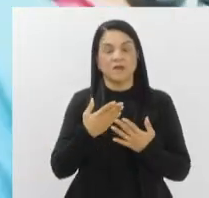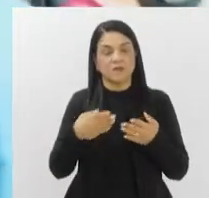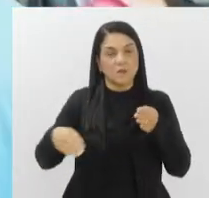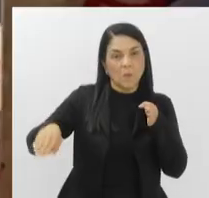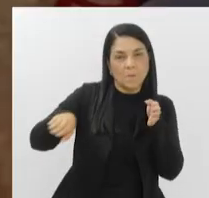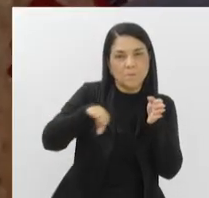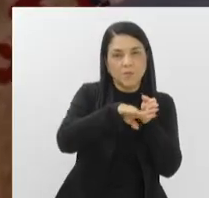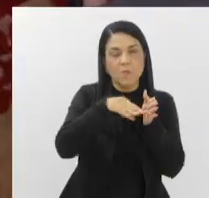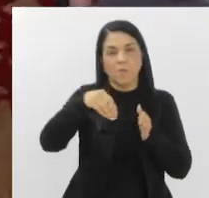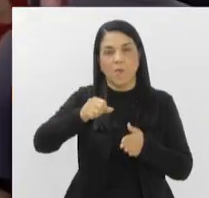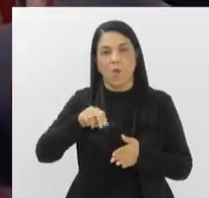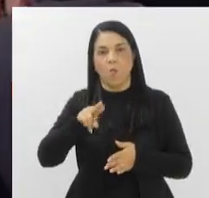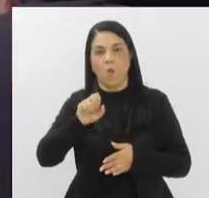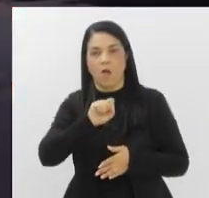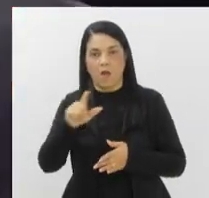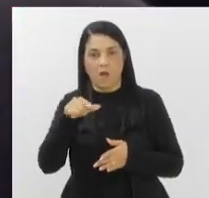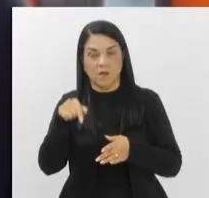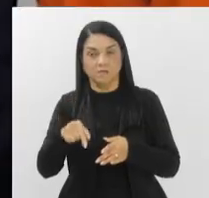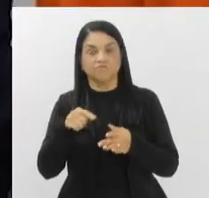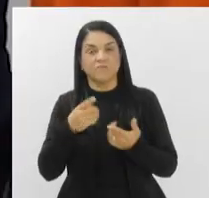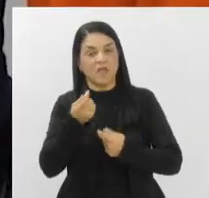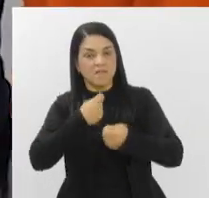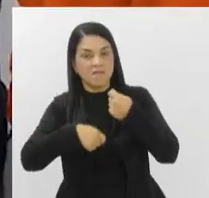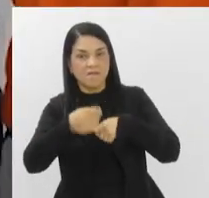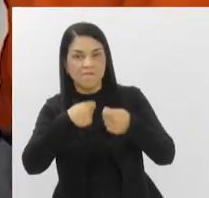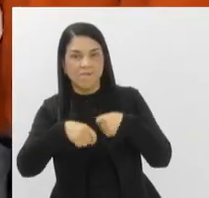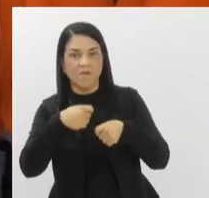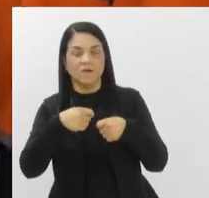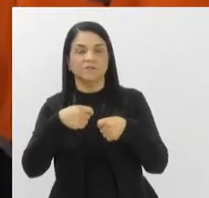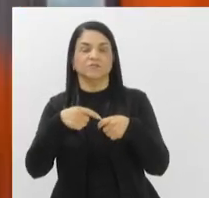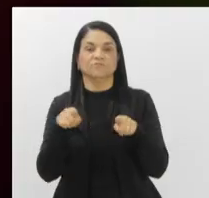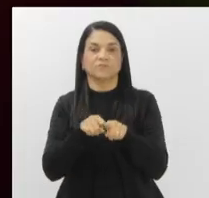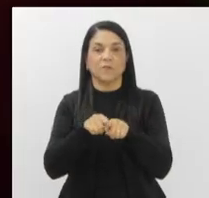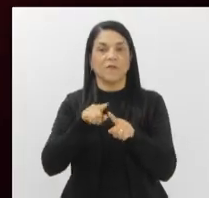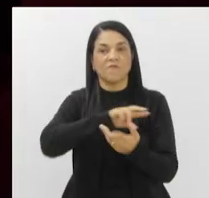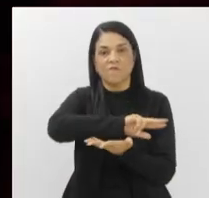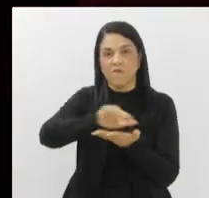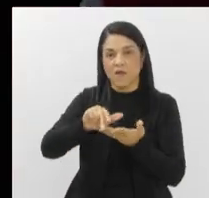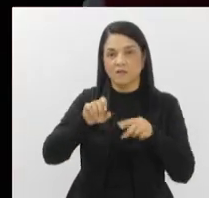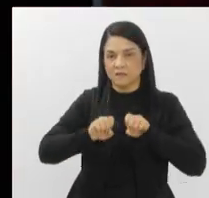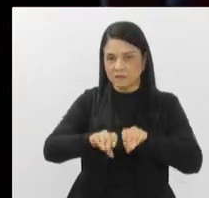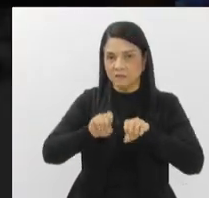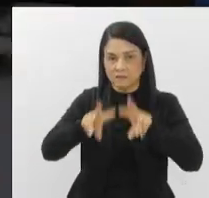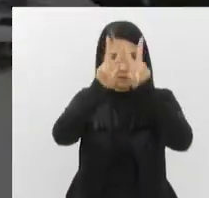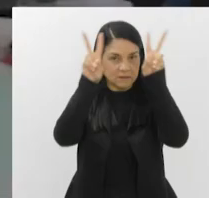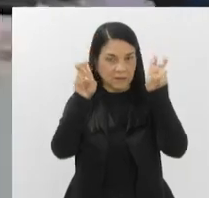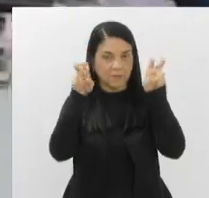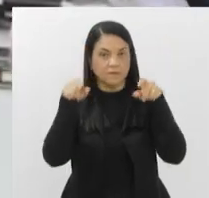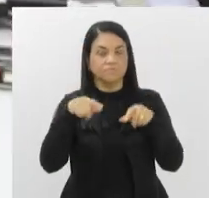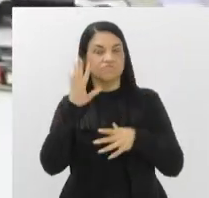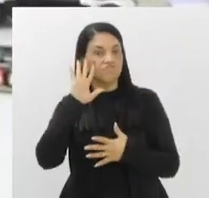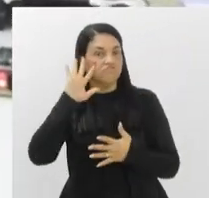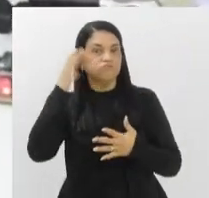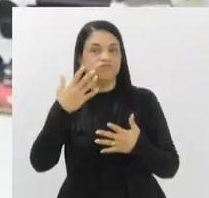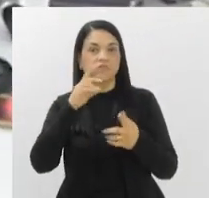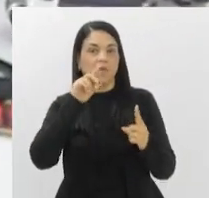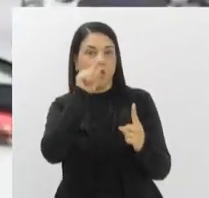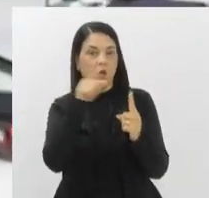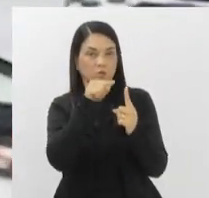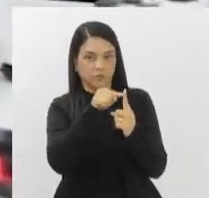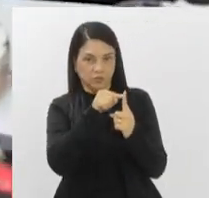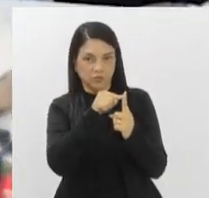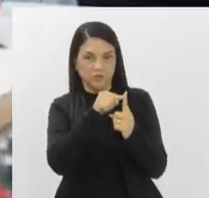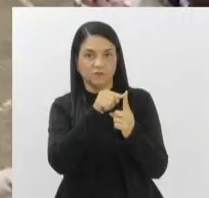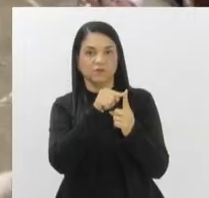portuária. O evento reúne negócios, networking, branding, educação e soluções para alcançar resultados. O objetivo